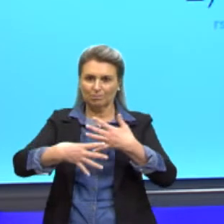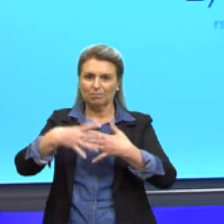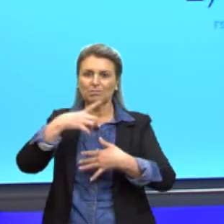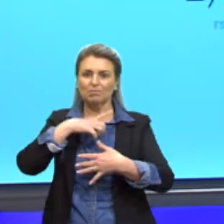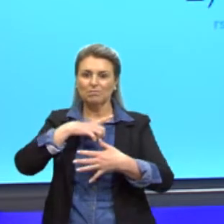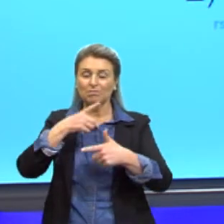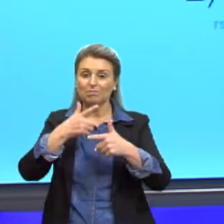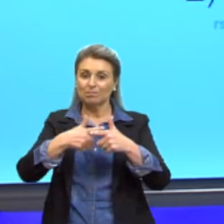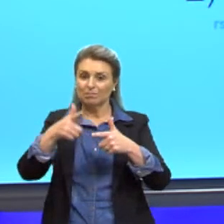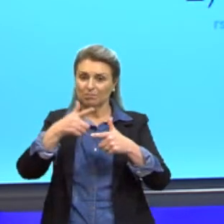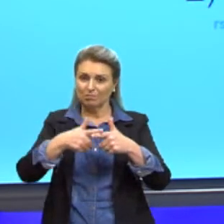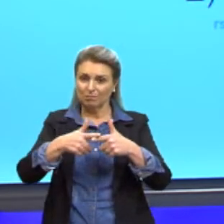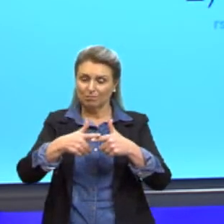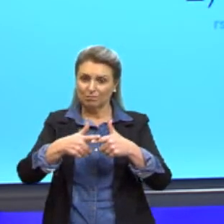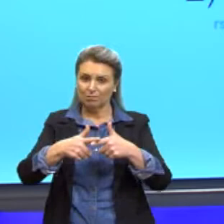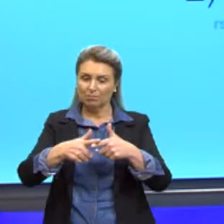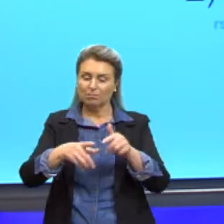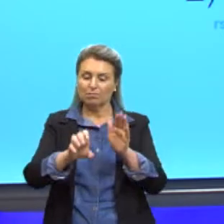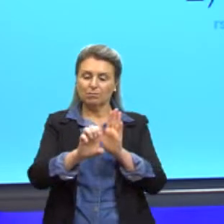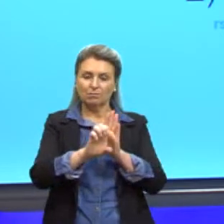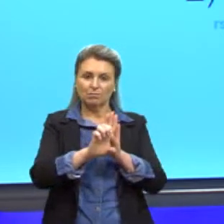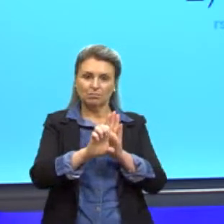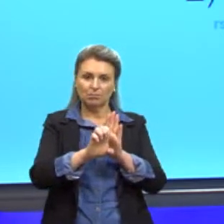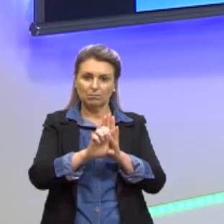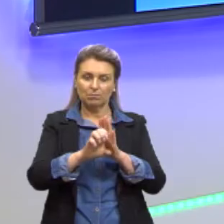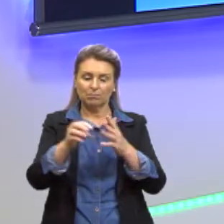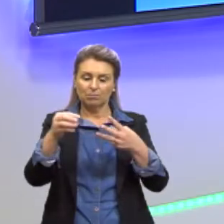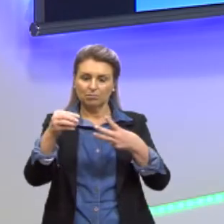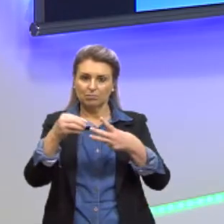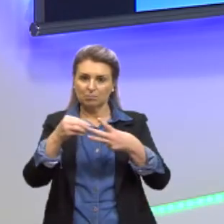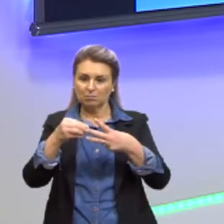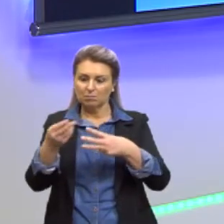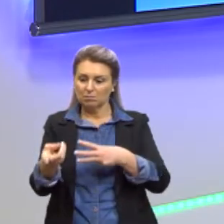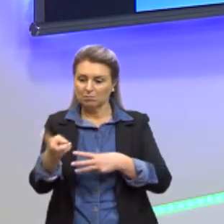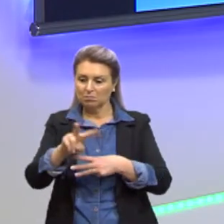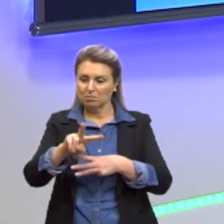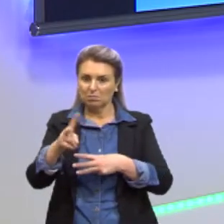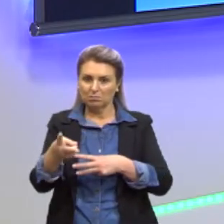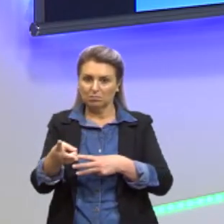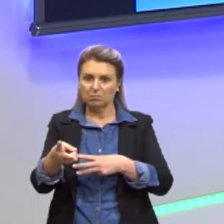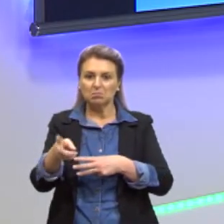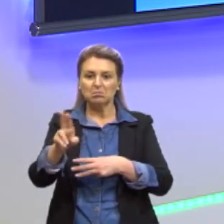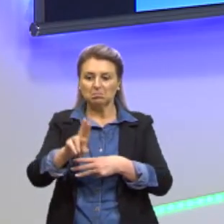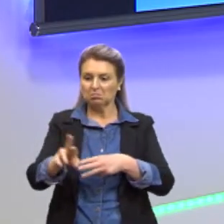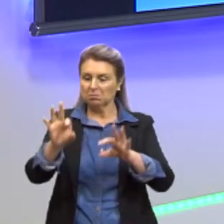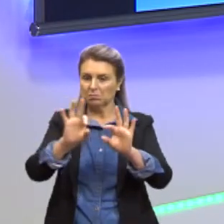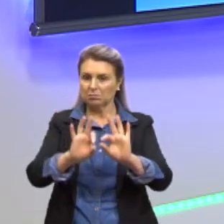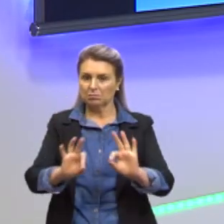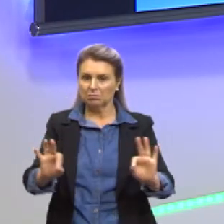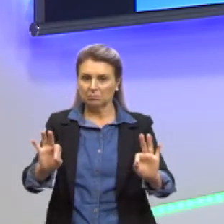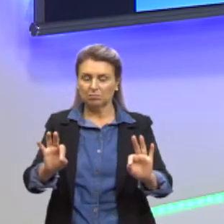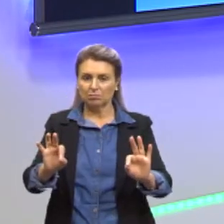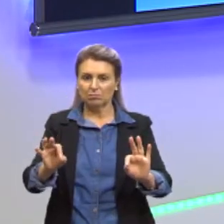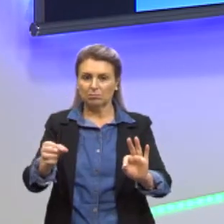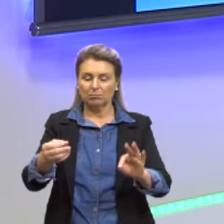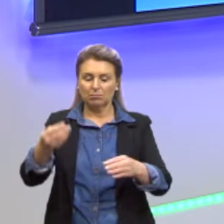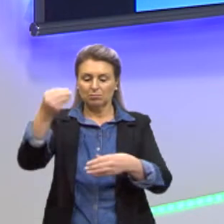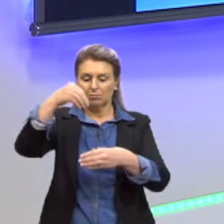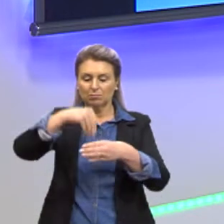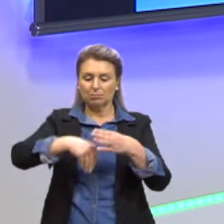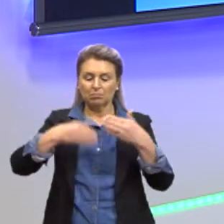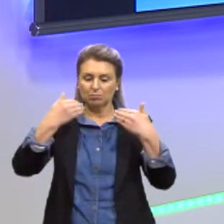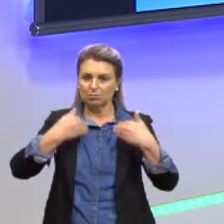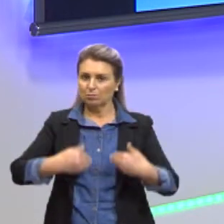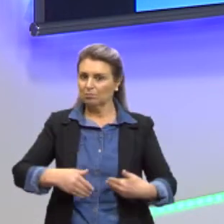Ou letra E, células provenientes de transplantes convencionais não reproduzem dentro do corpo do